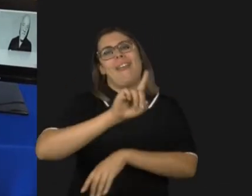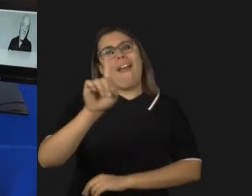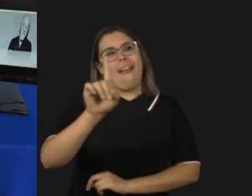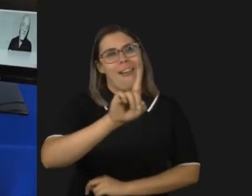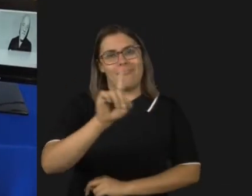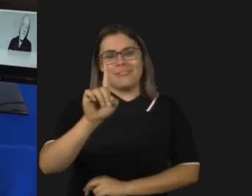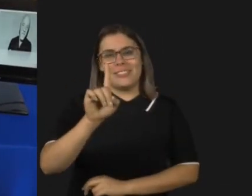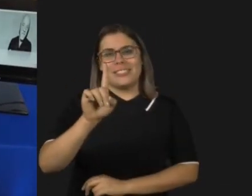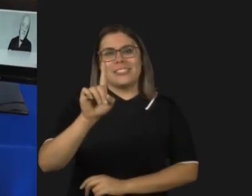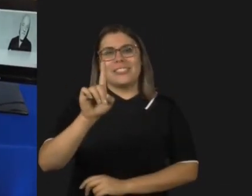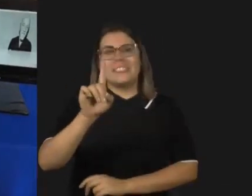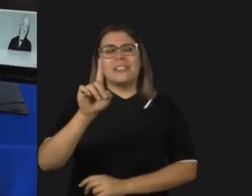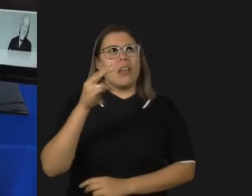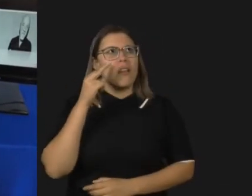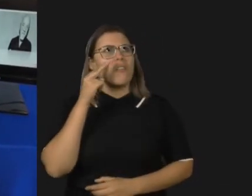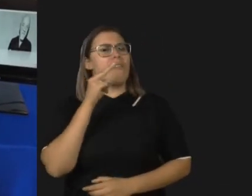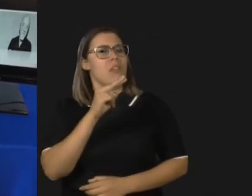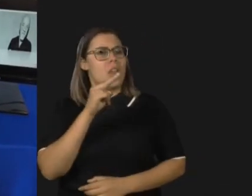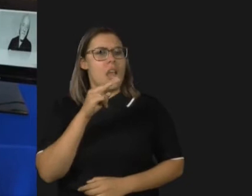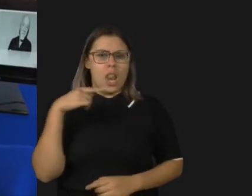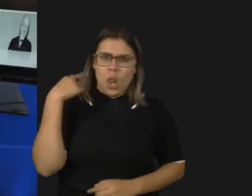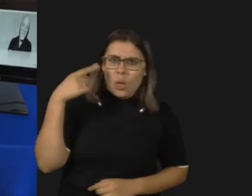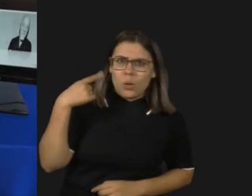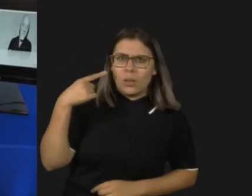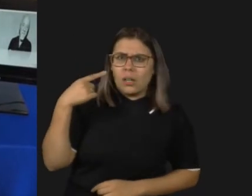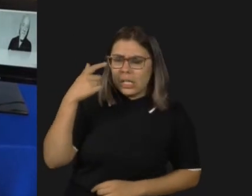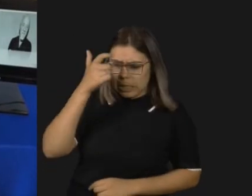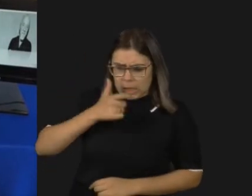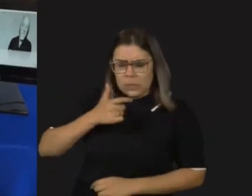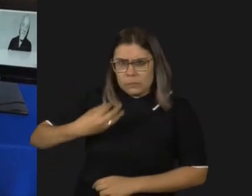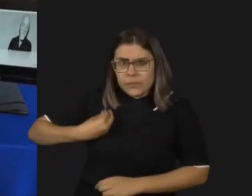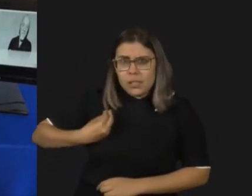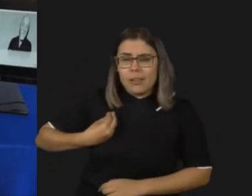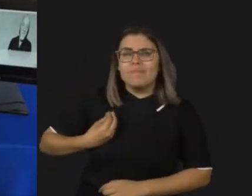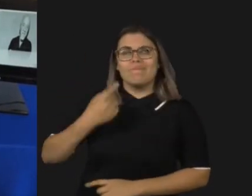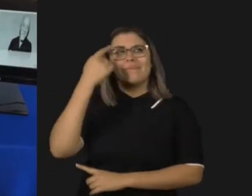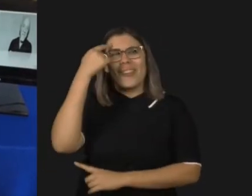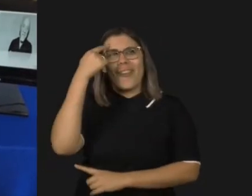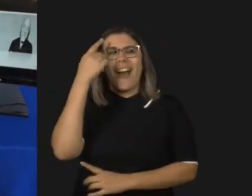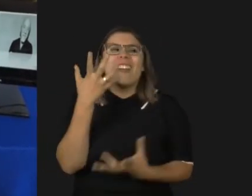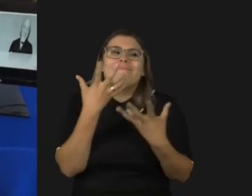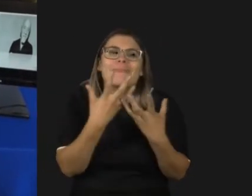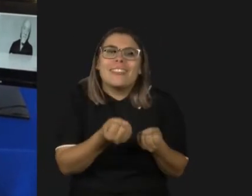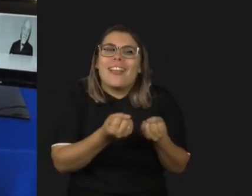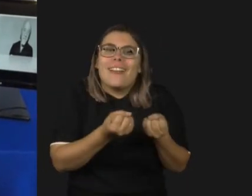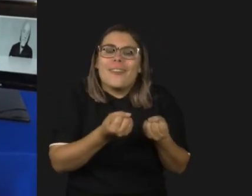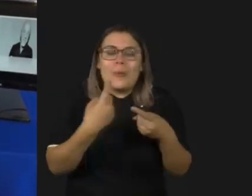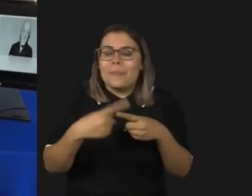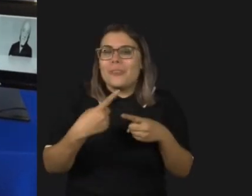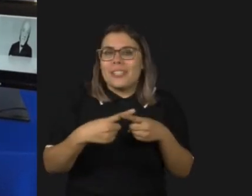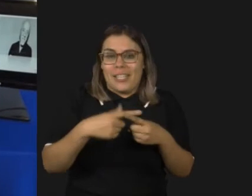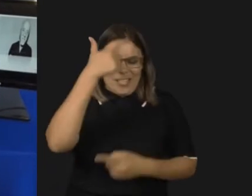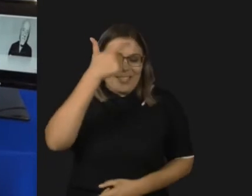abraçamos aquilo que diziam para nós que era loucura e inovamos contribuímos com a sociedade é que esse é meu